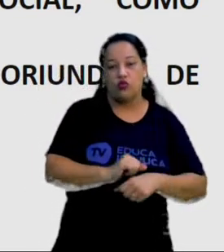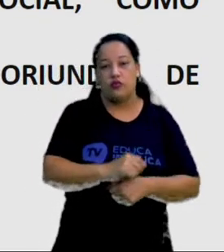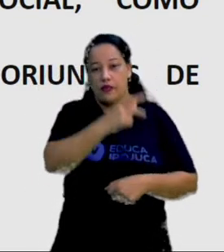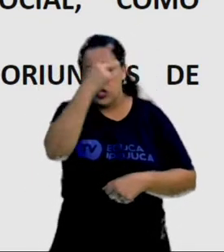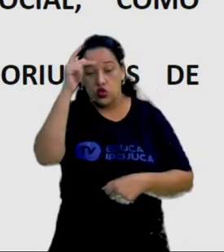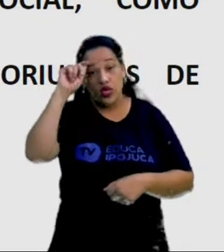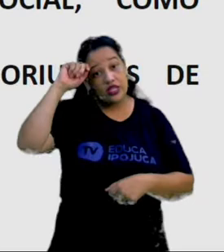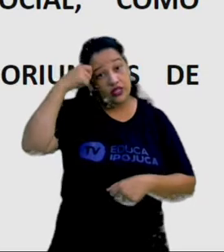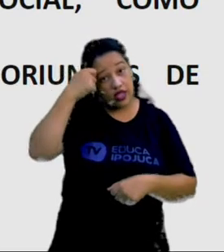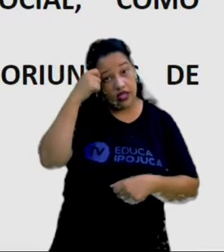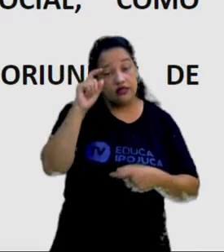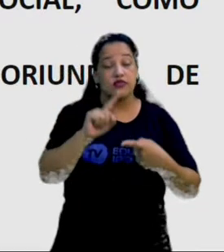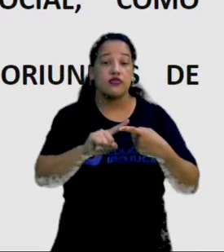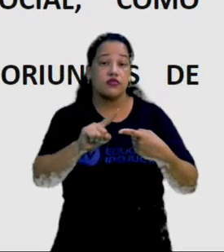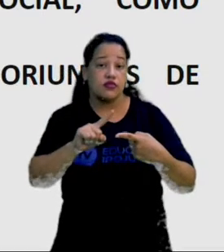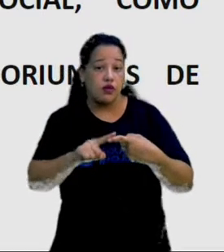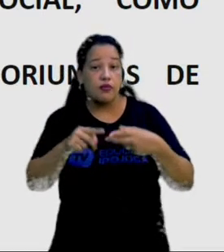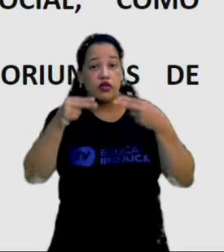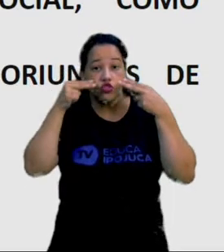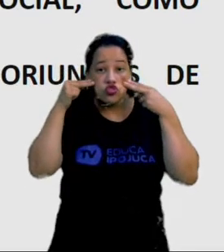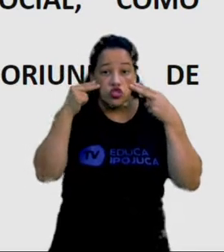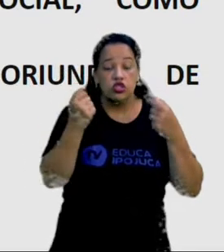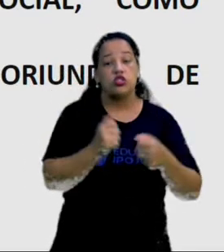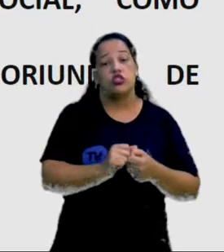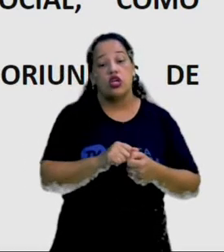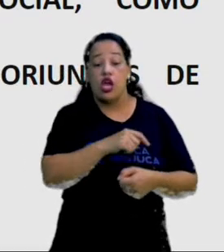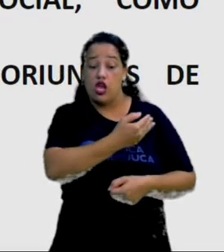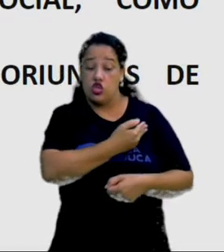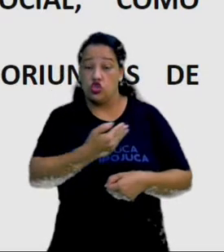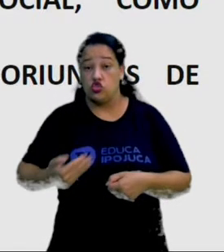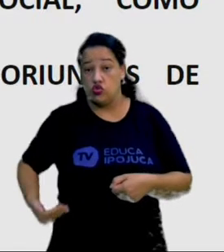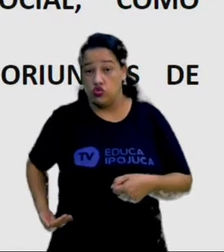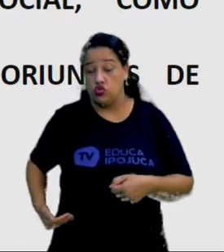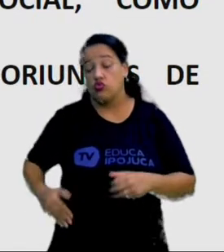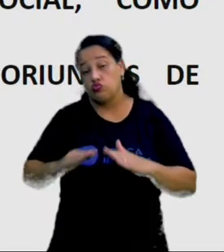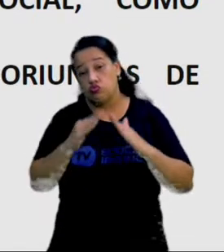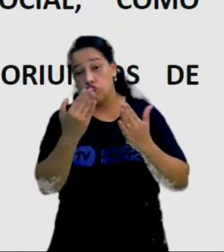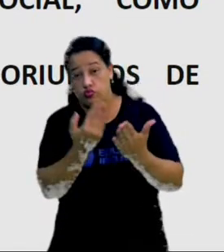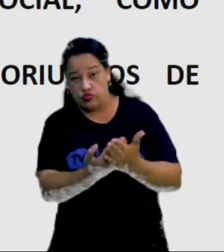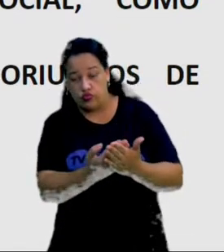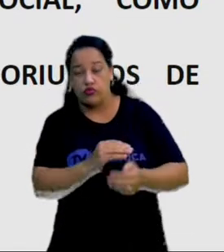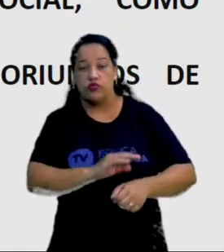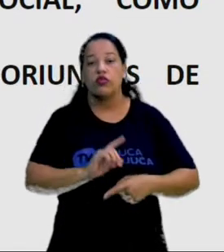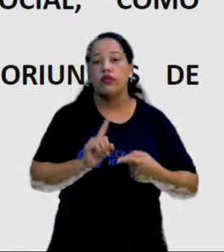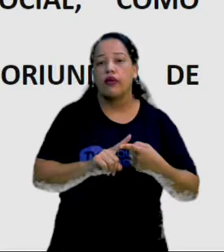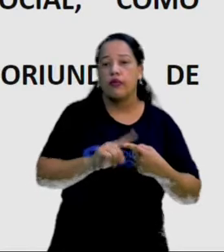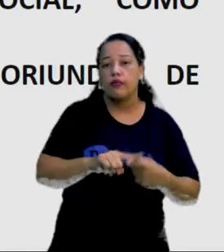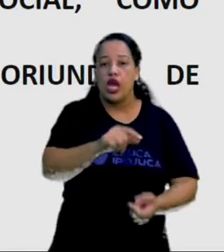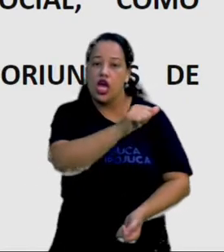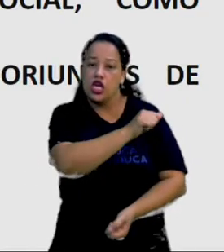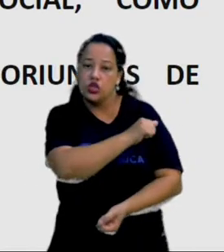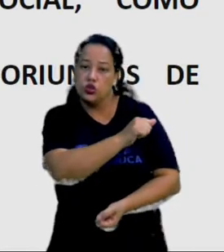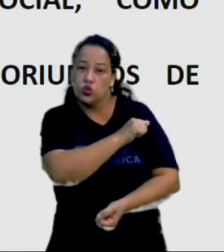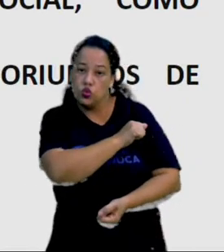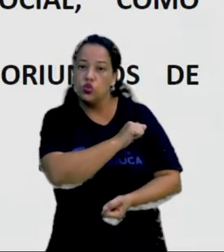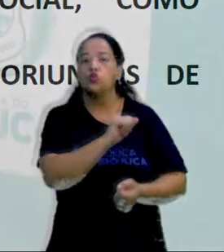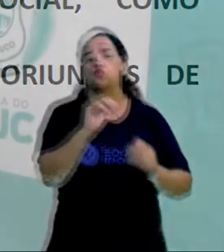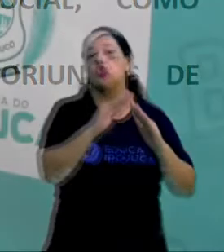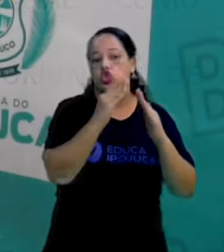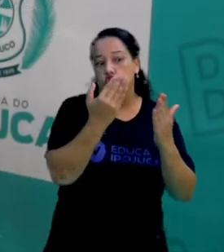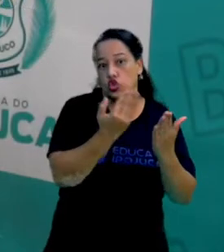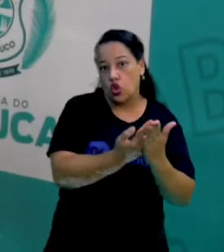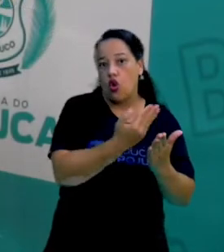indígenas oriundos de escolas públicas e para estudantes de escolas públicas em geral.